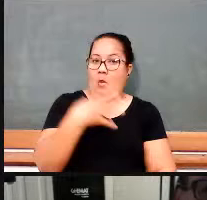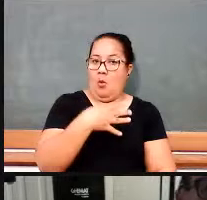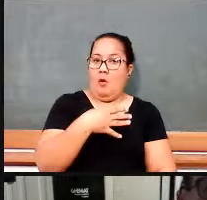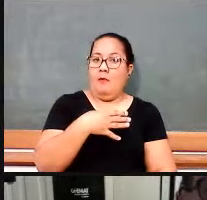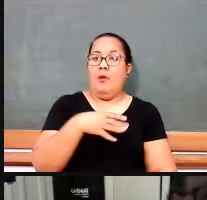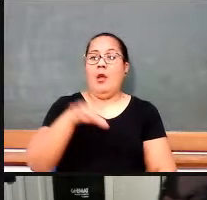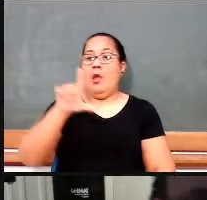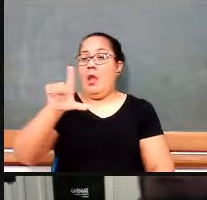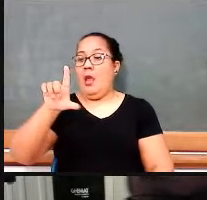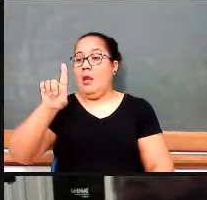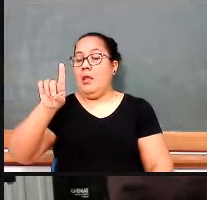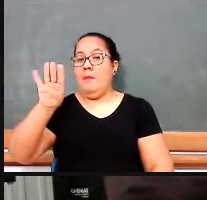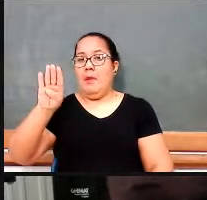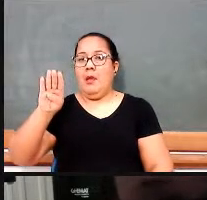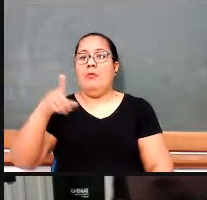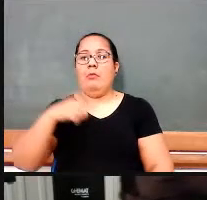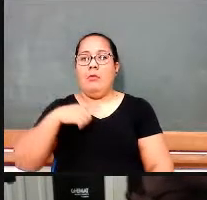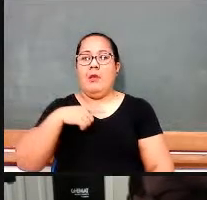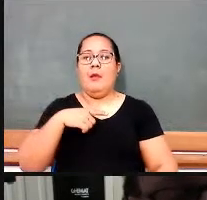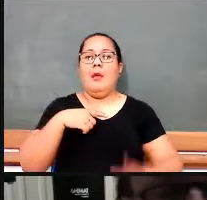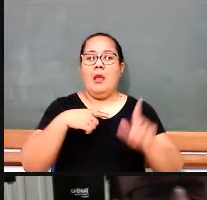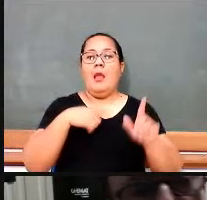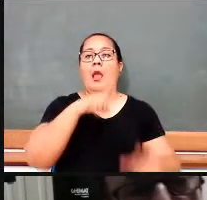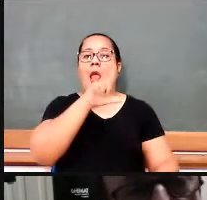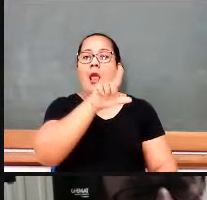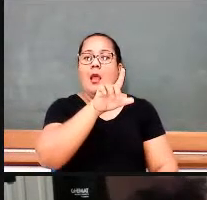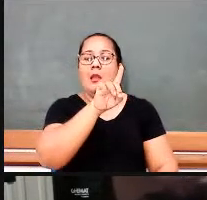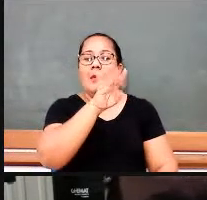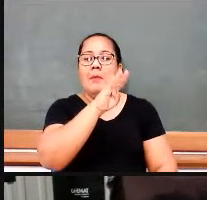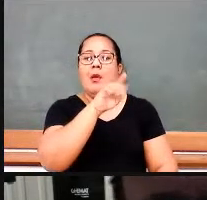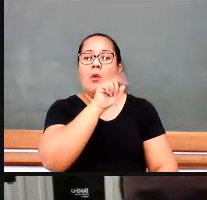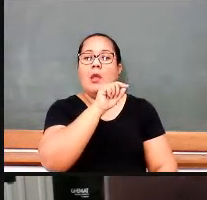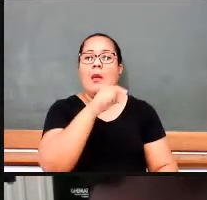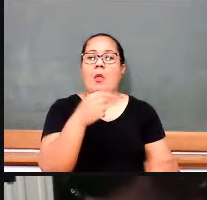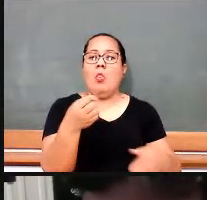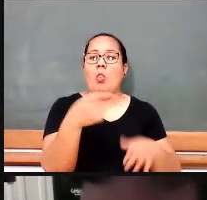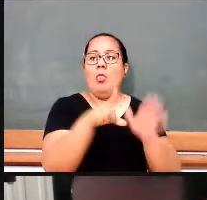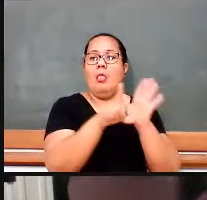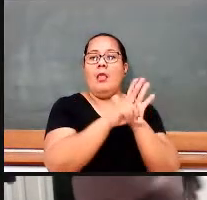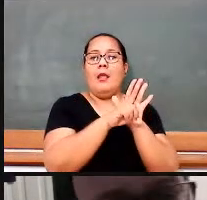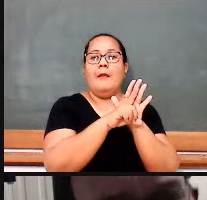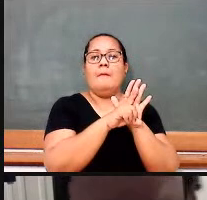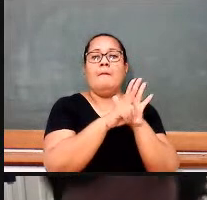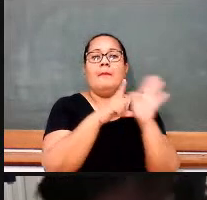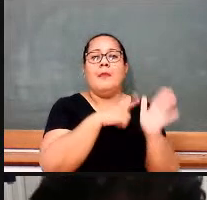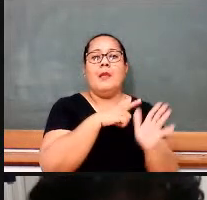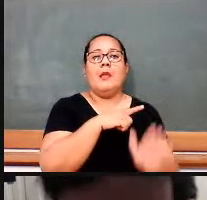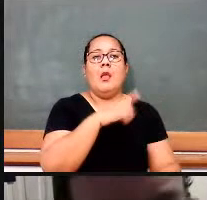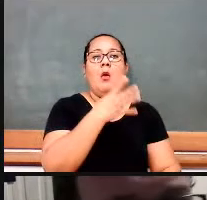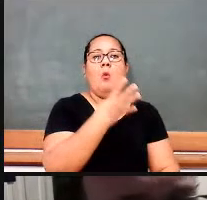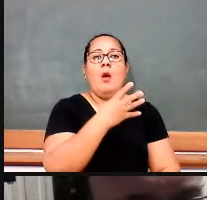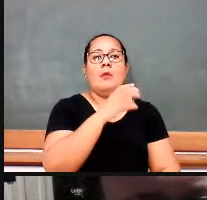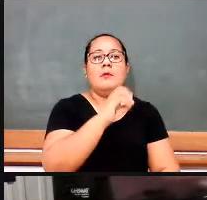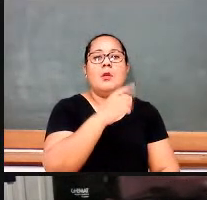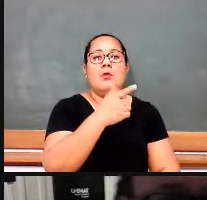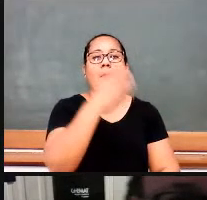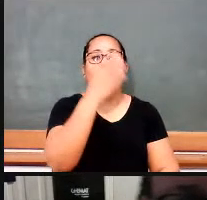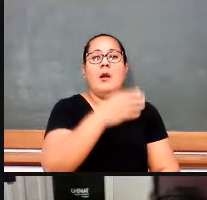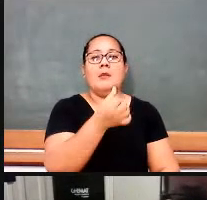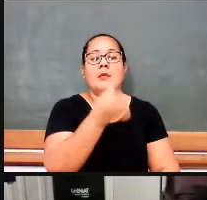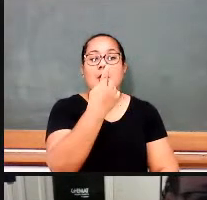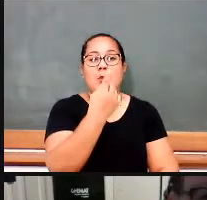que é a LDB Lei, Diretrizes e Bases, de 4.024,61, essa LDB